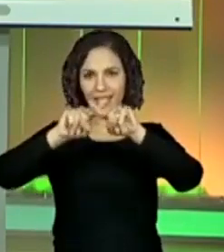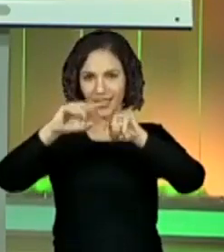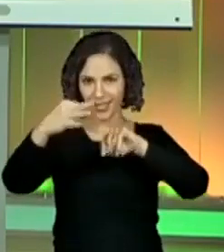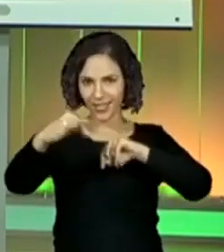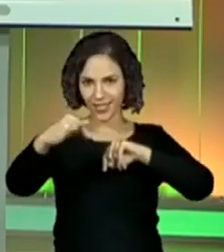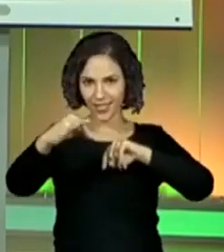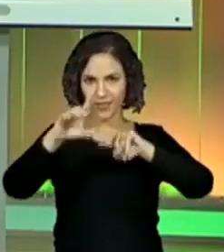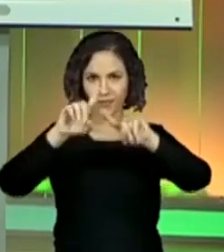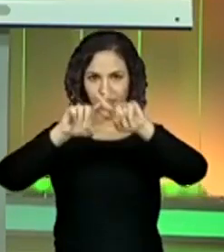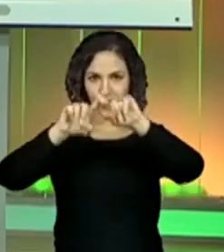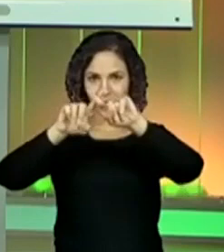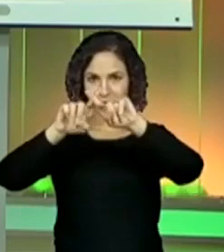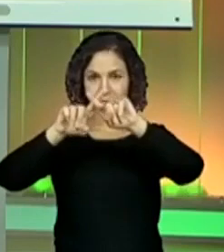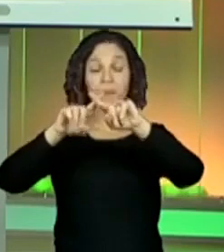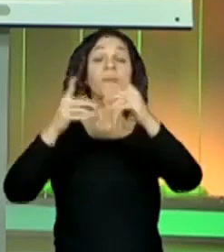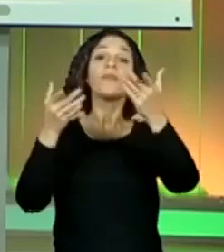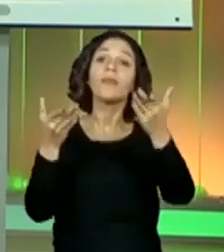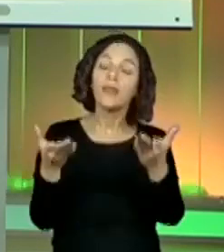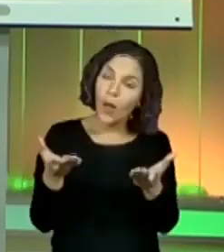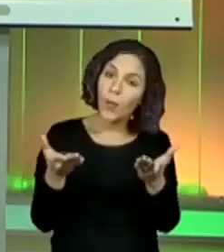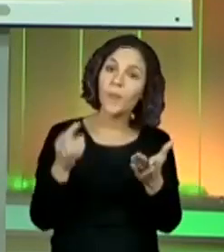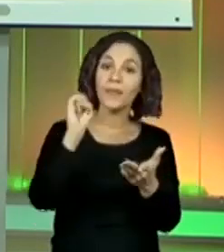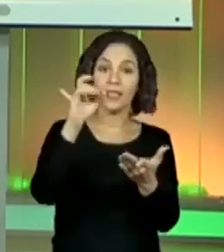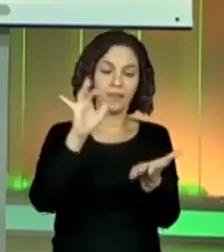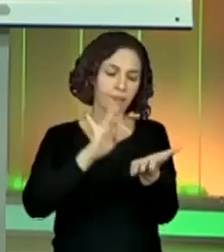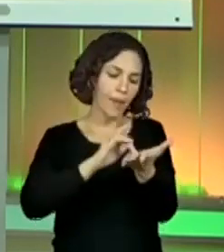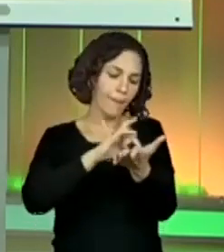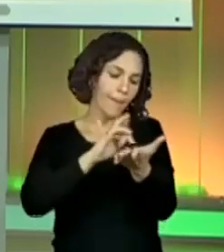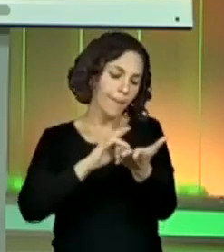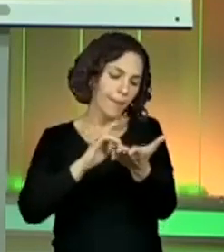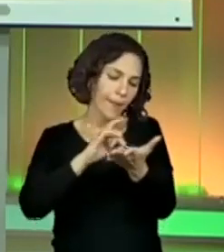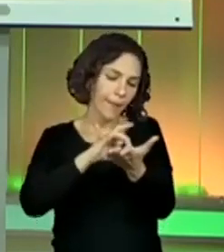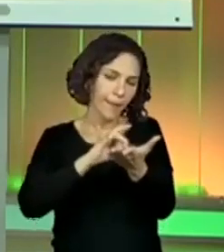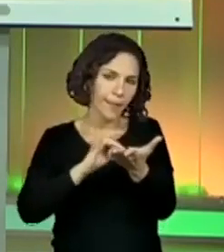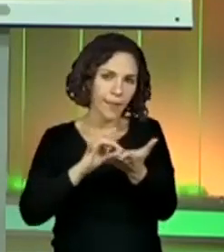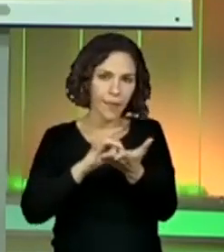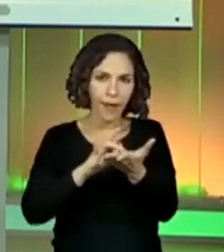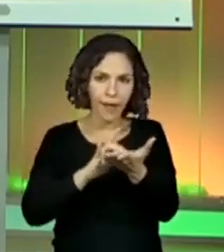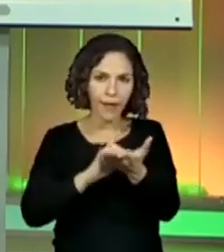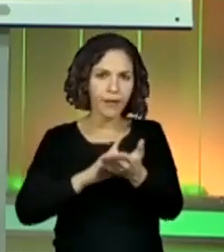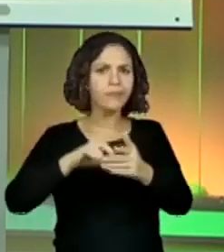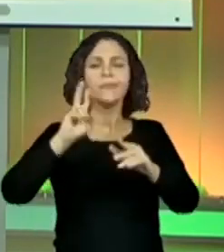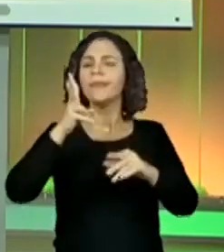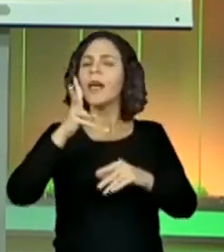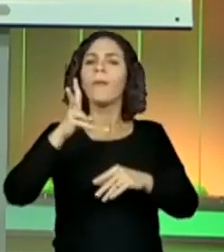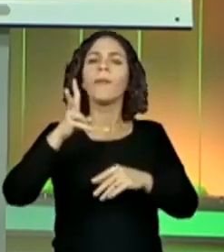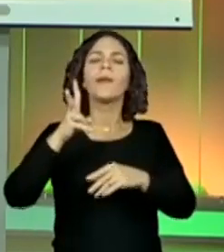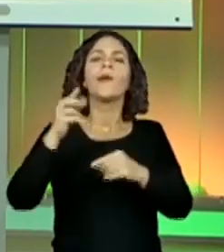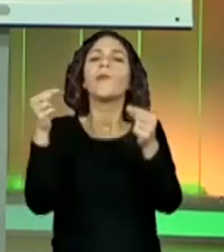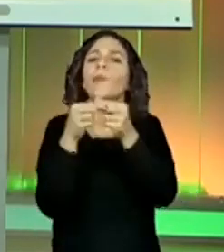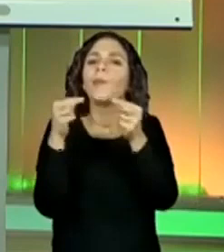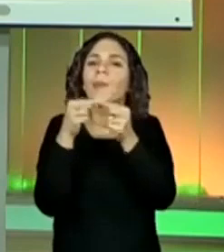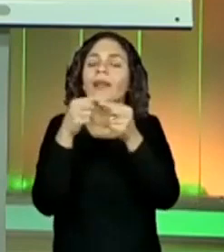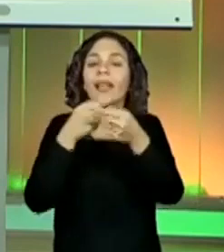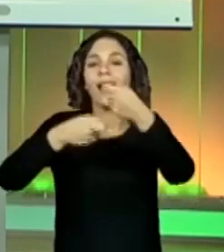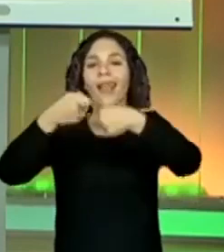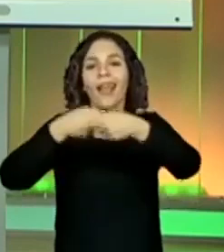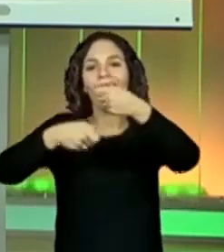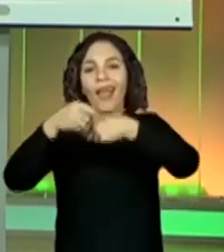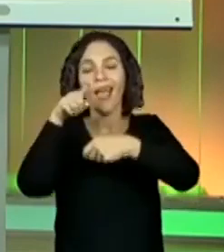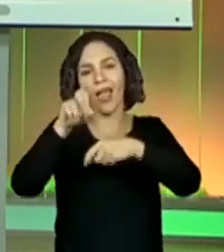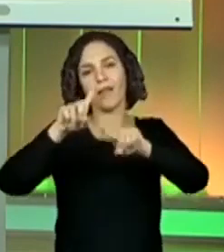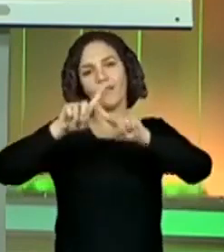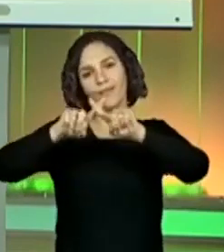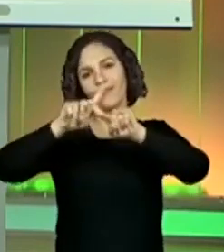foi? Então, obviamente, quando a gente fala de parcelamento, a conta que mais se envolve no parcelamento é a